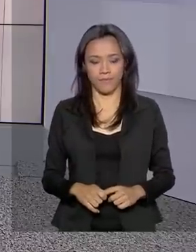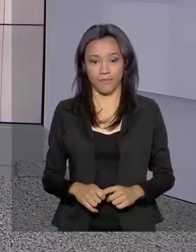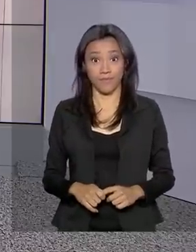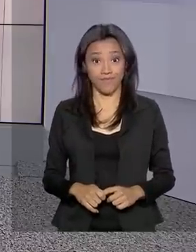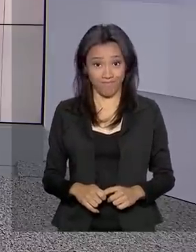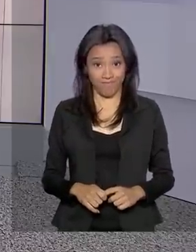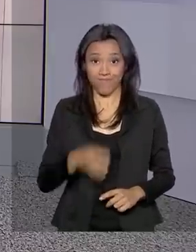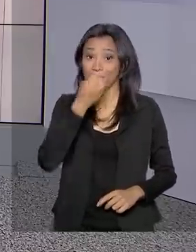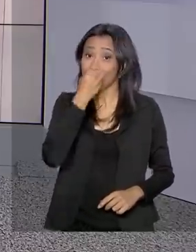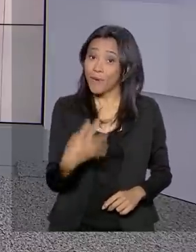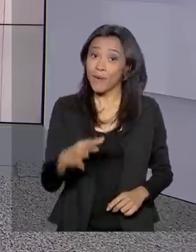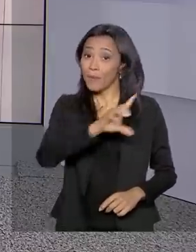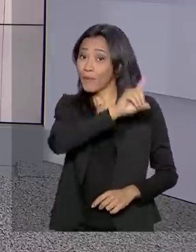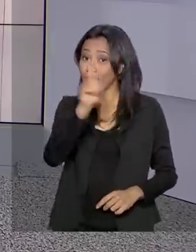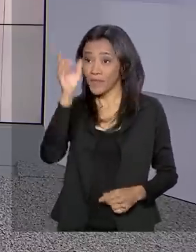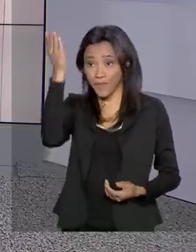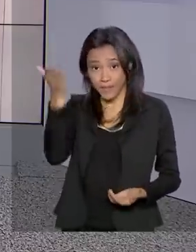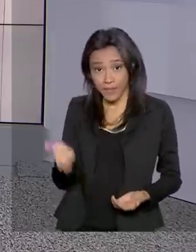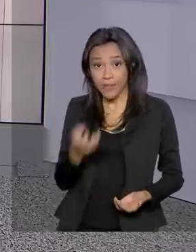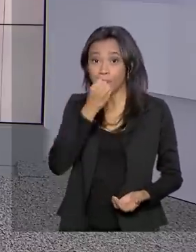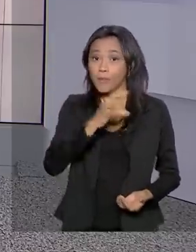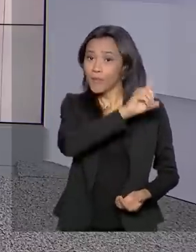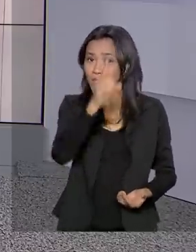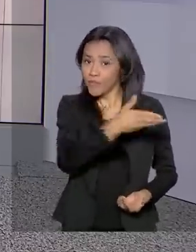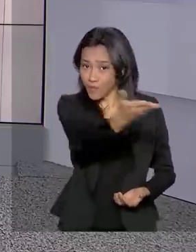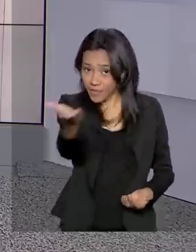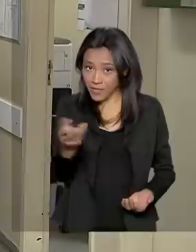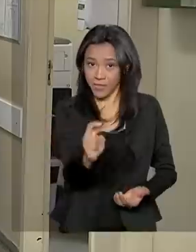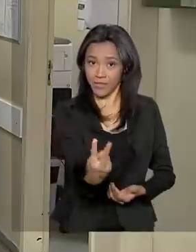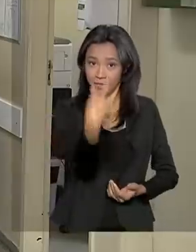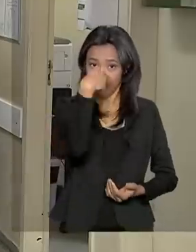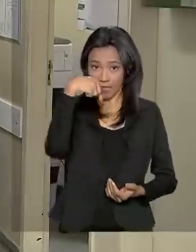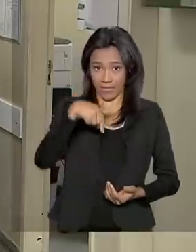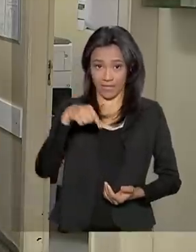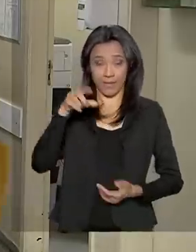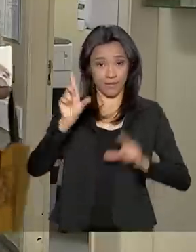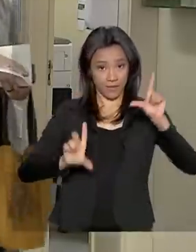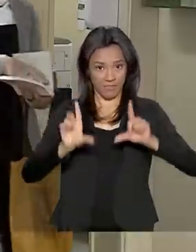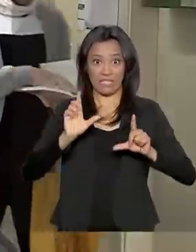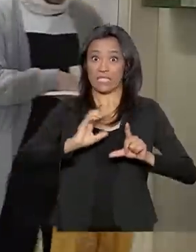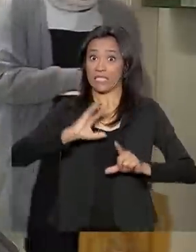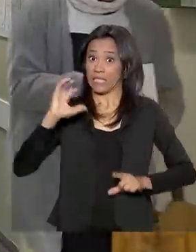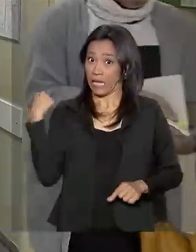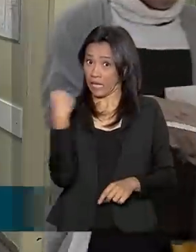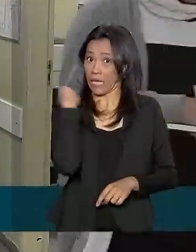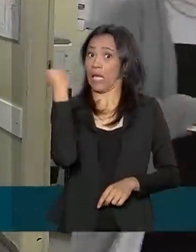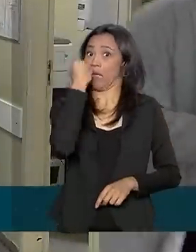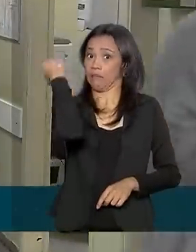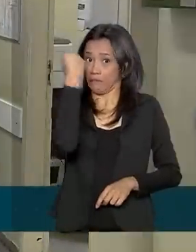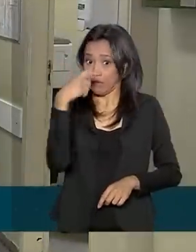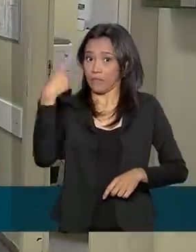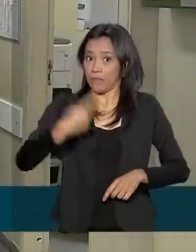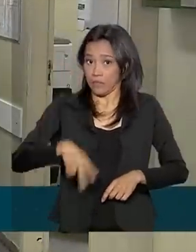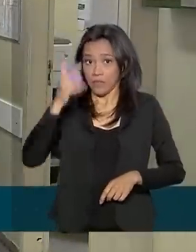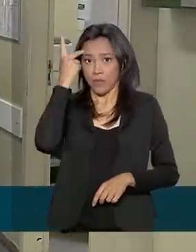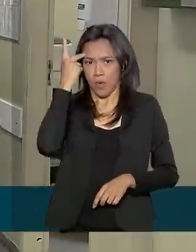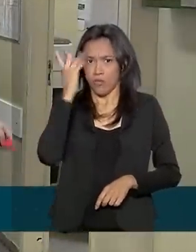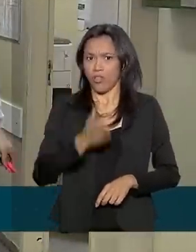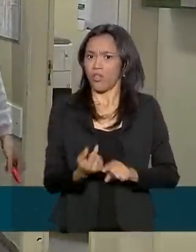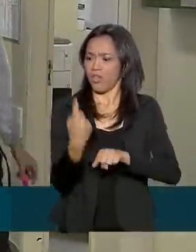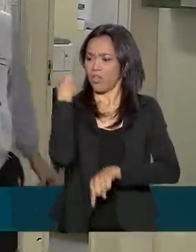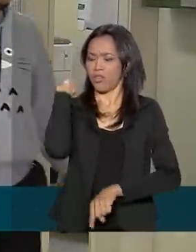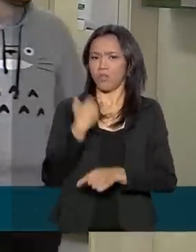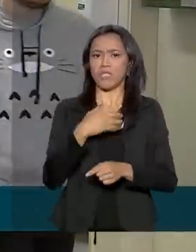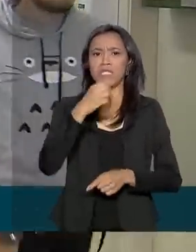Bom dia, Mara. Bom dia a você que acompanha o Brasil em Dia. A situação aqui em São Paulo é grave, viu? Desde o início do ano já foram registrados